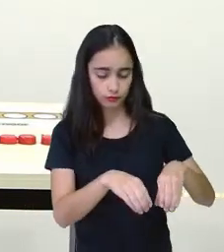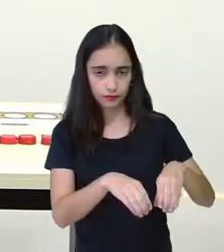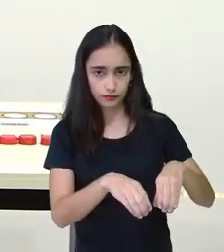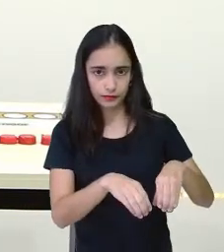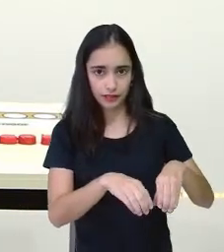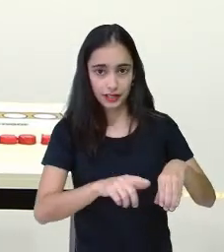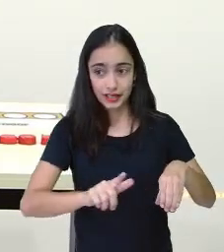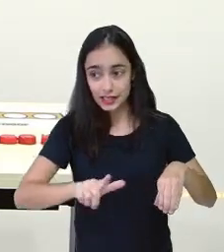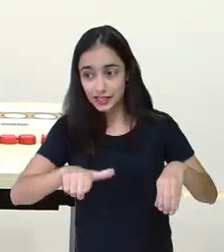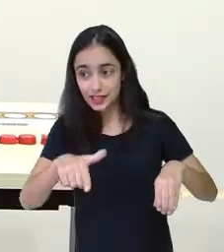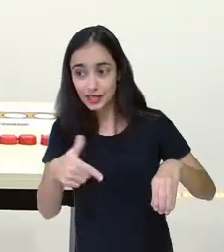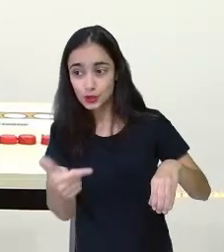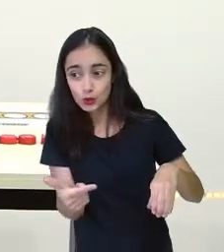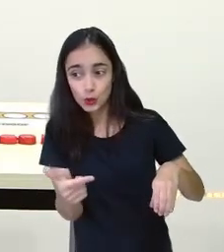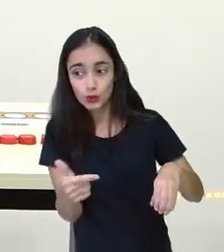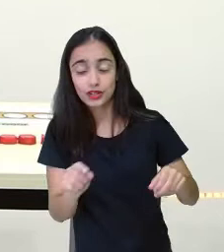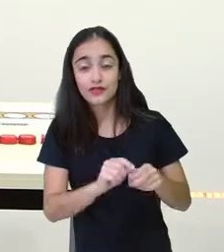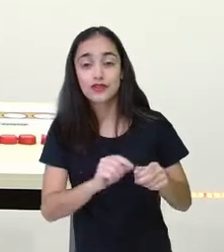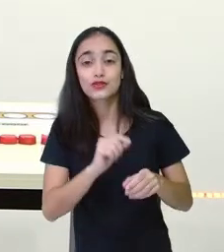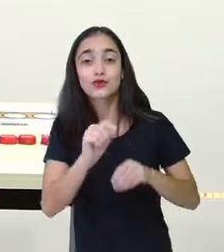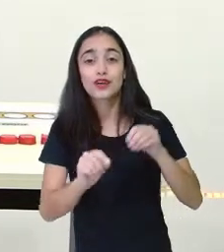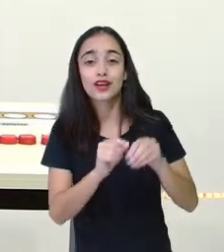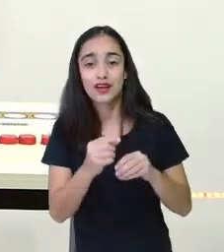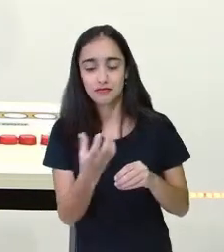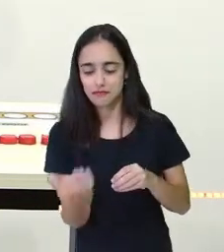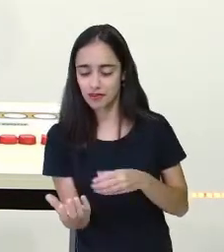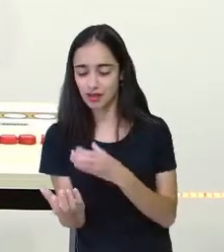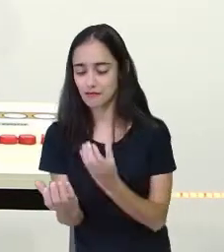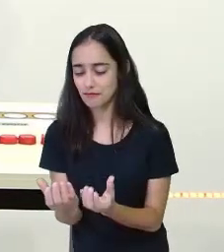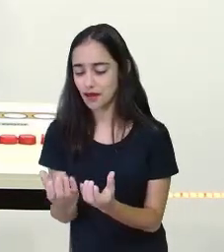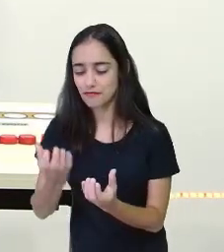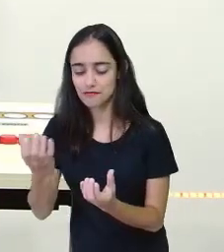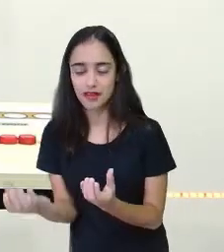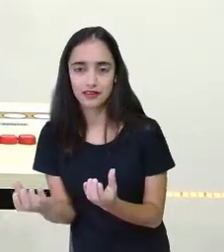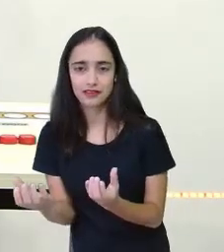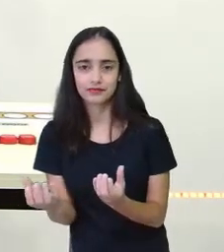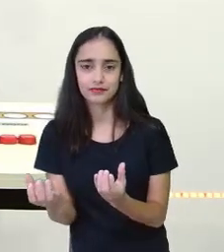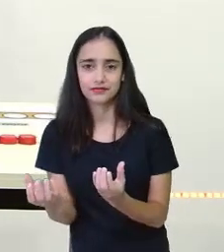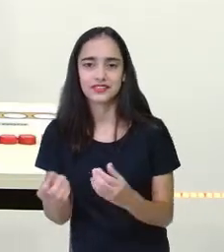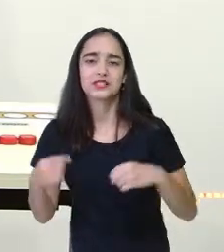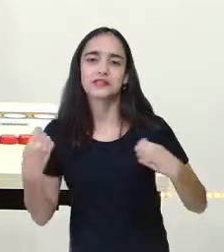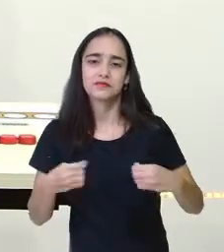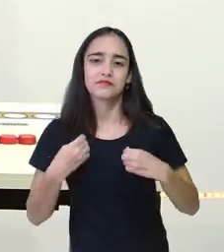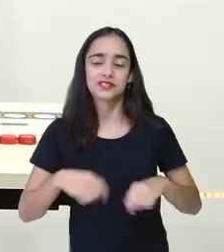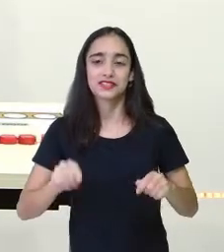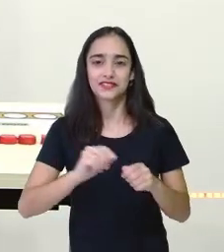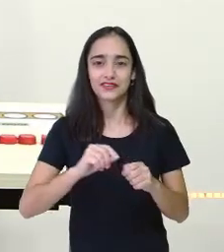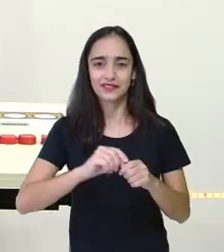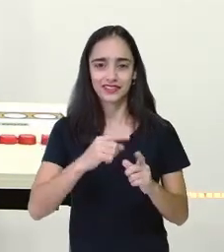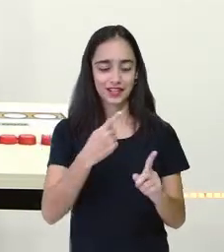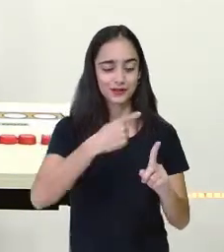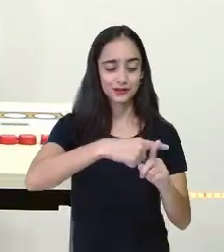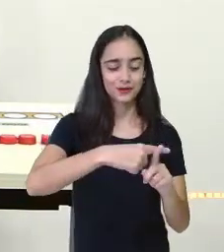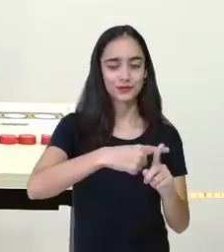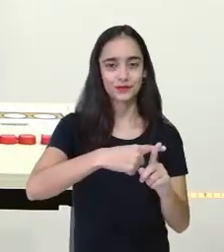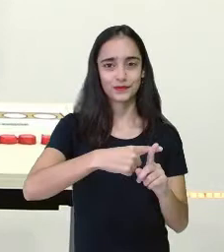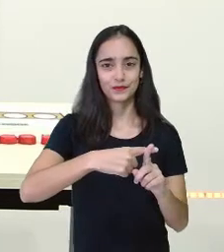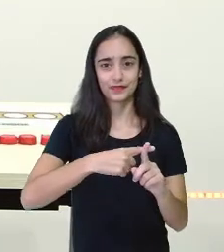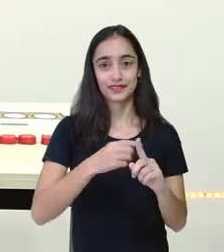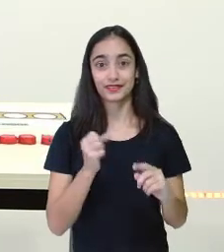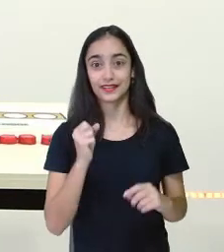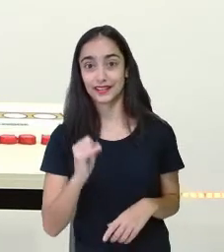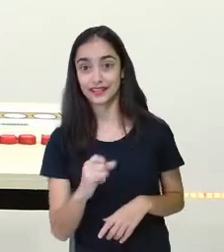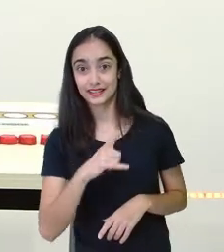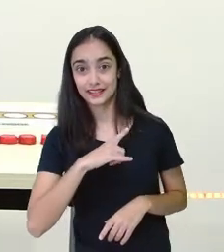ser as tampinhas viradas para cima. E aí, eu vou fazer a soma. Quanto é que eu vou somar aqui, ó? Saiu 2, então eu vou